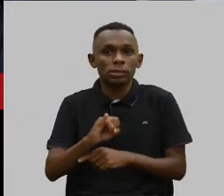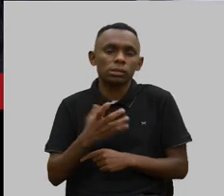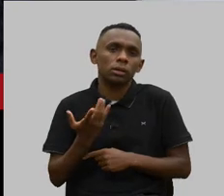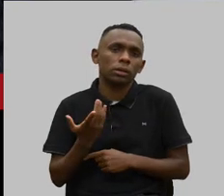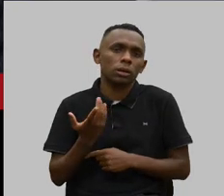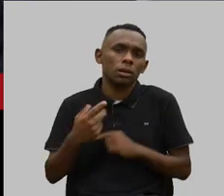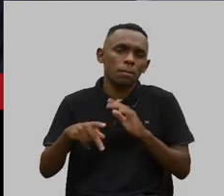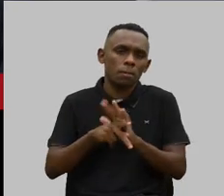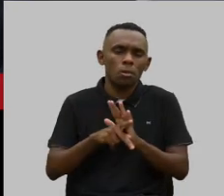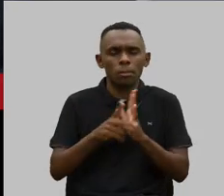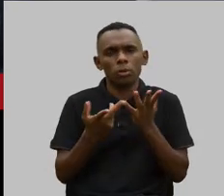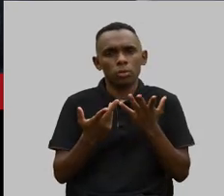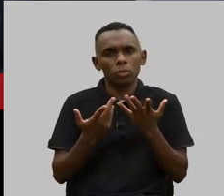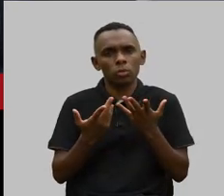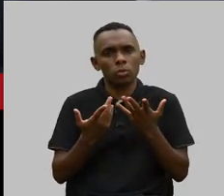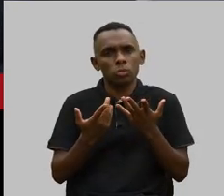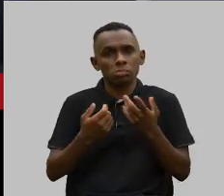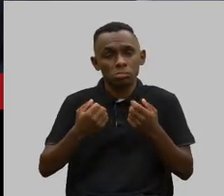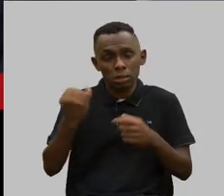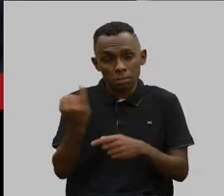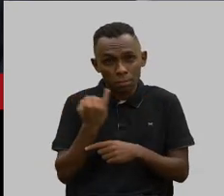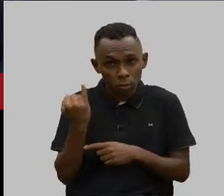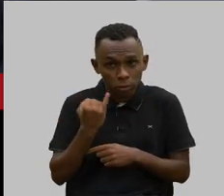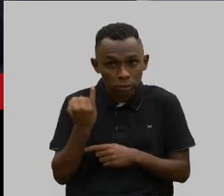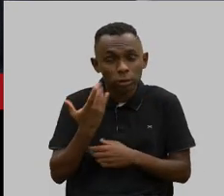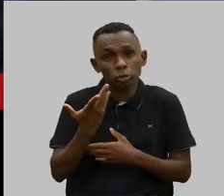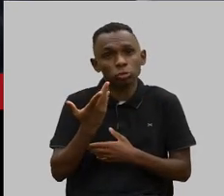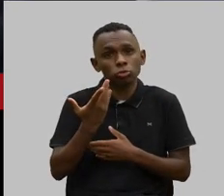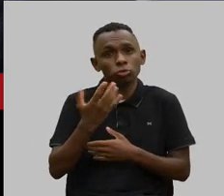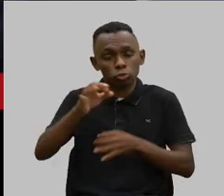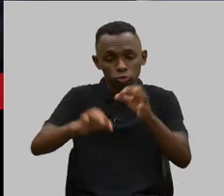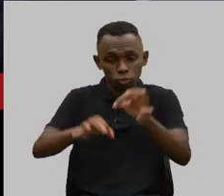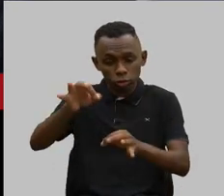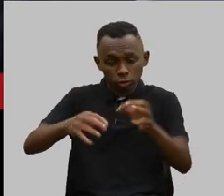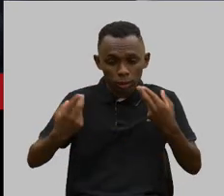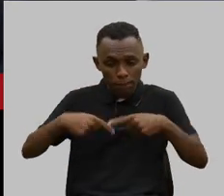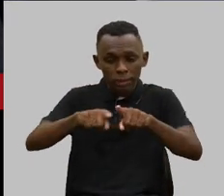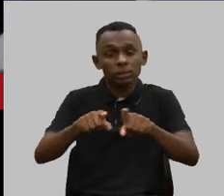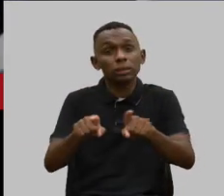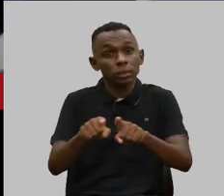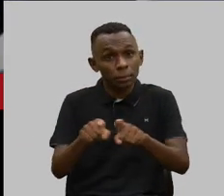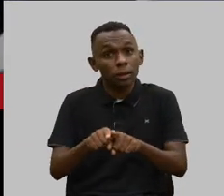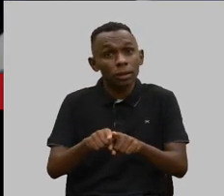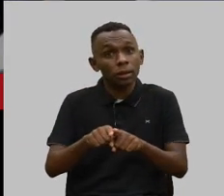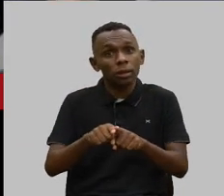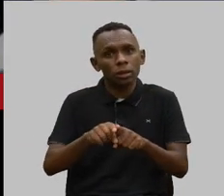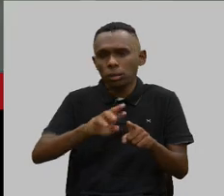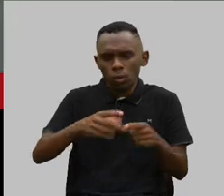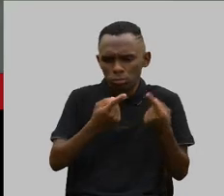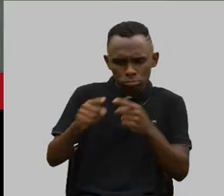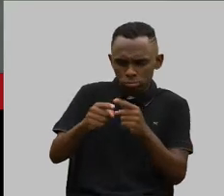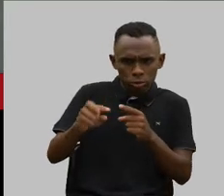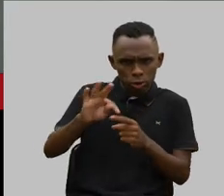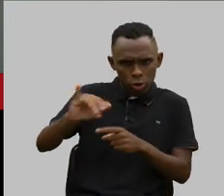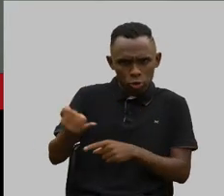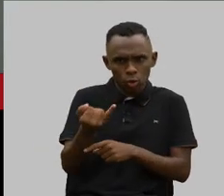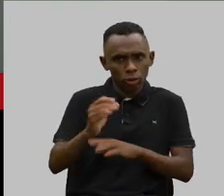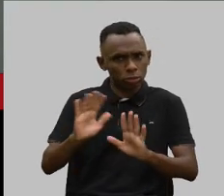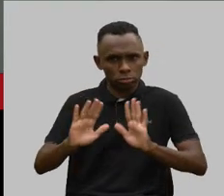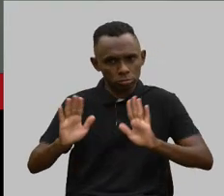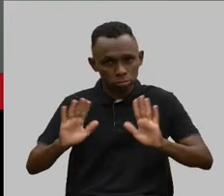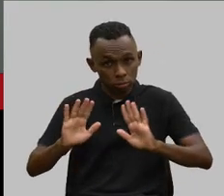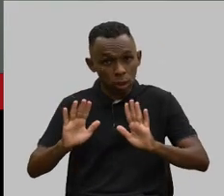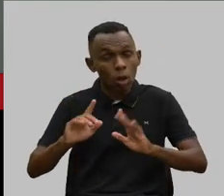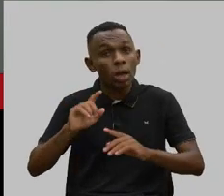o poder judiciário quando é necessário, doutor Marcelo, é necessário que o poder judiciário, e nenhuma crítica ao TJ, antes, pelo contrário, doutor, eu estou